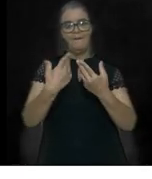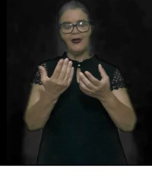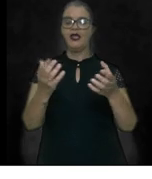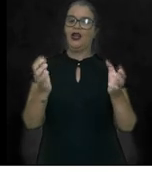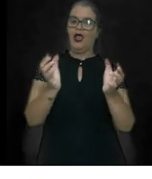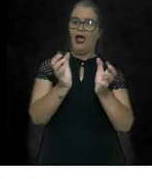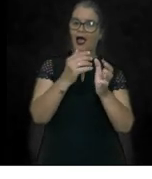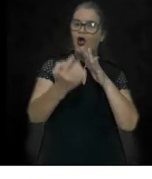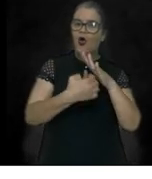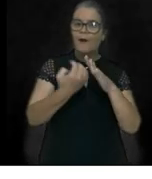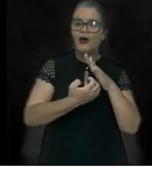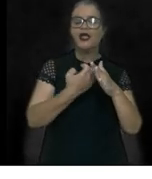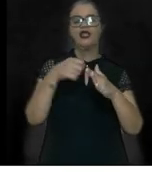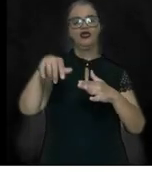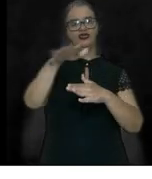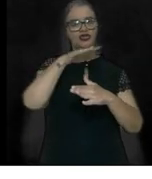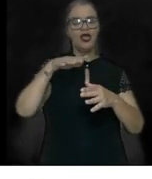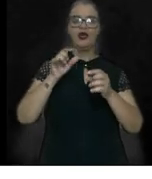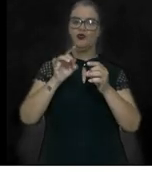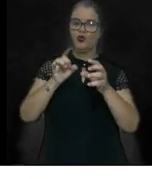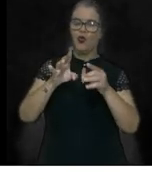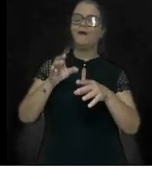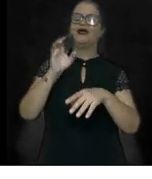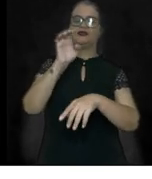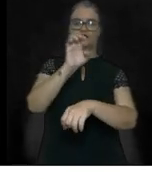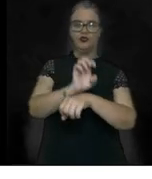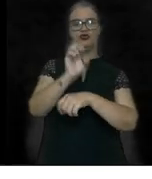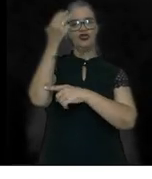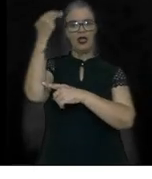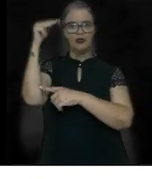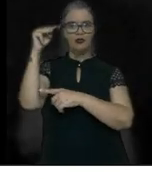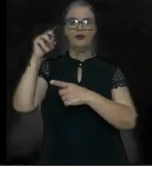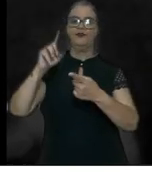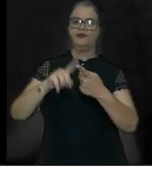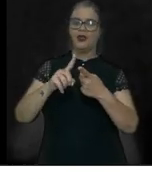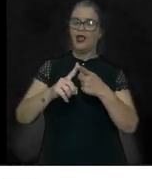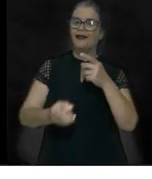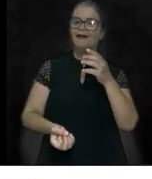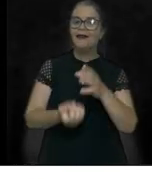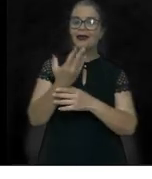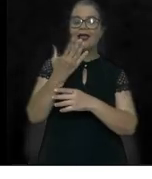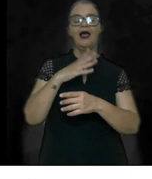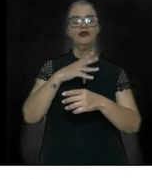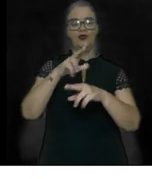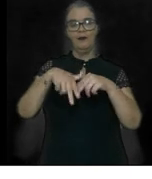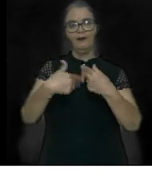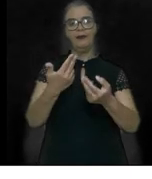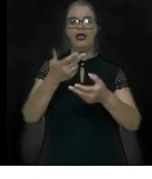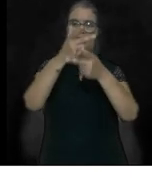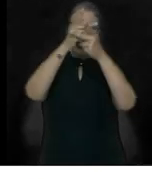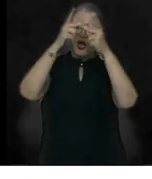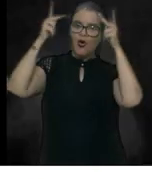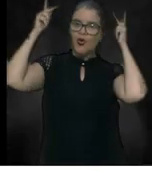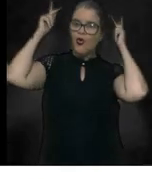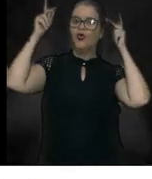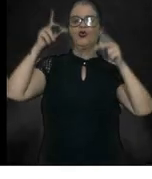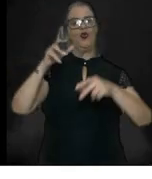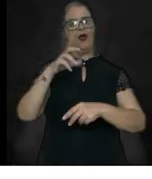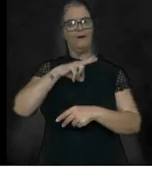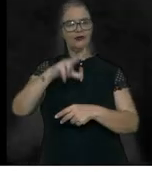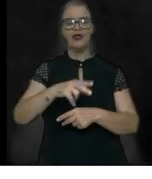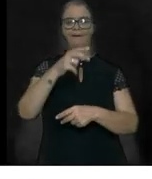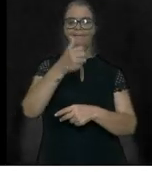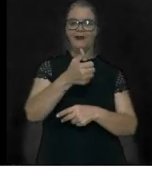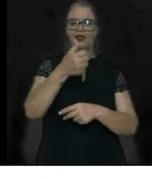Geral do Comércio do Estado do Maranhão, órgão criado pela coroa portuguesa em 1682 para controlar